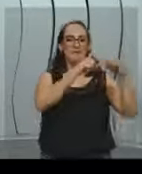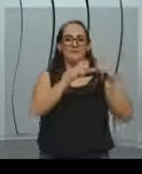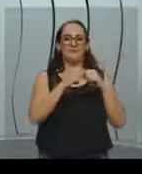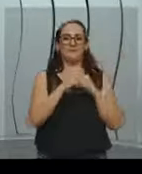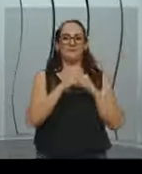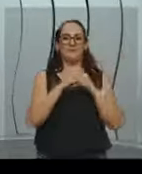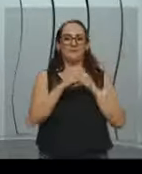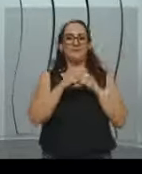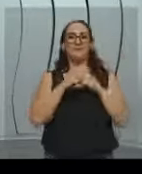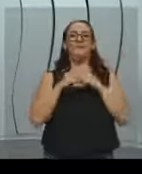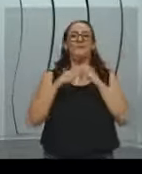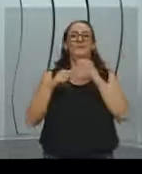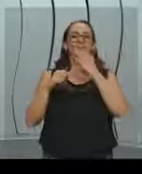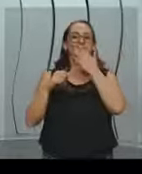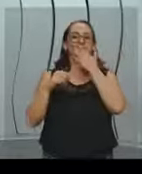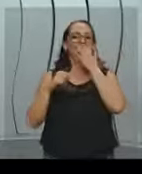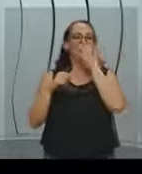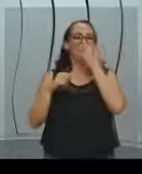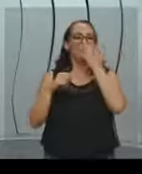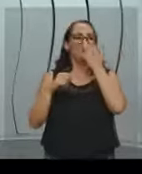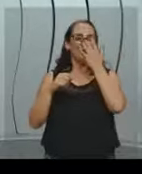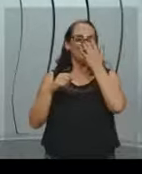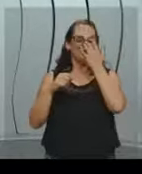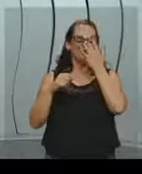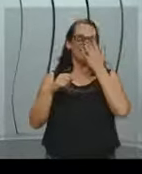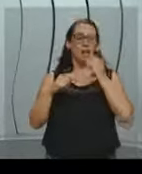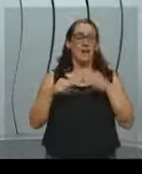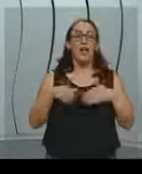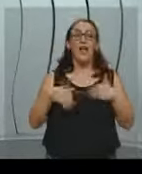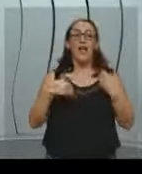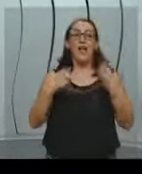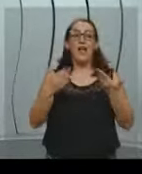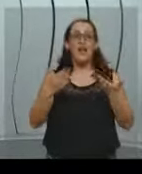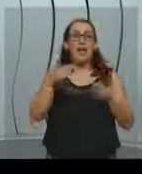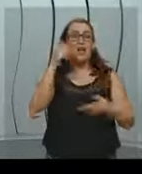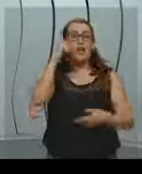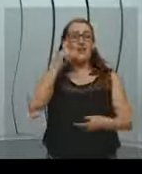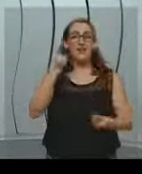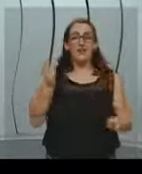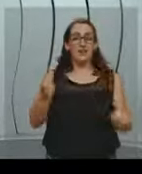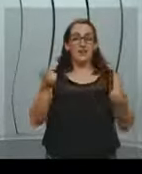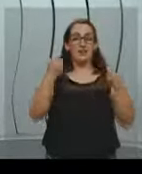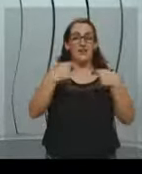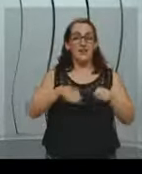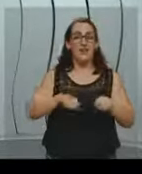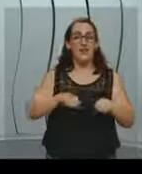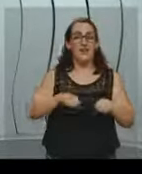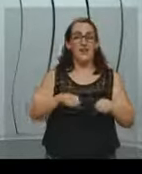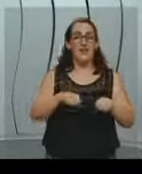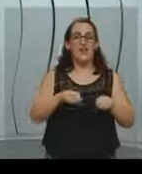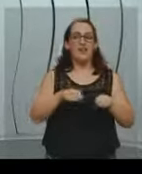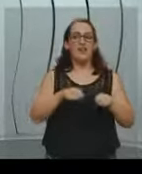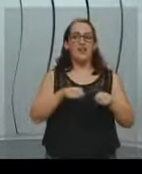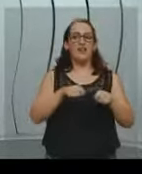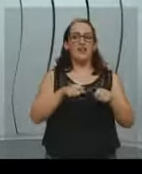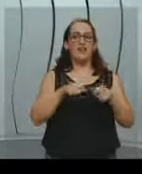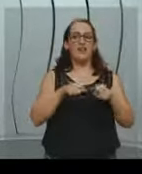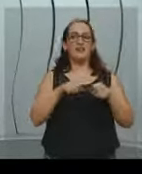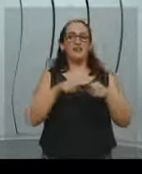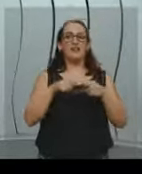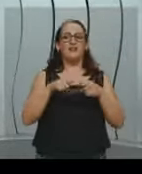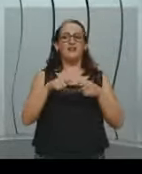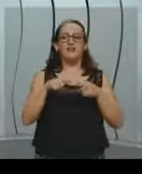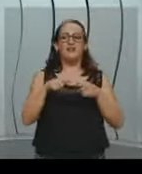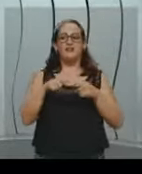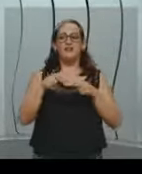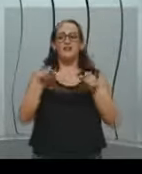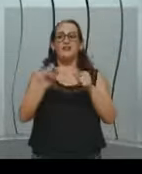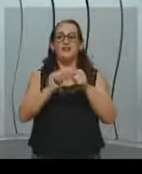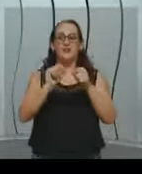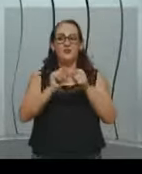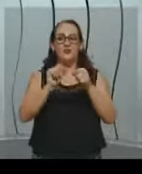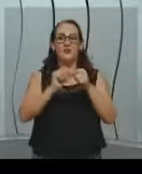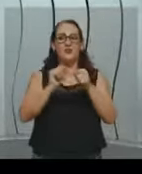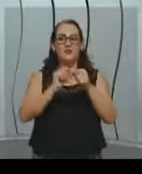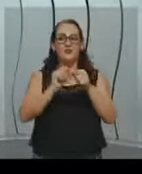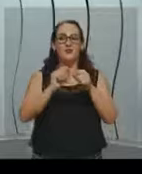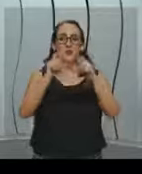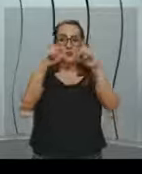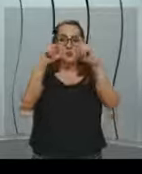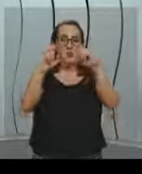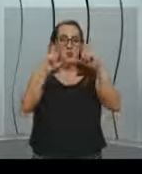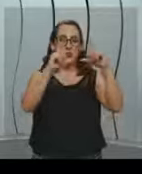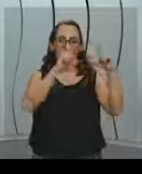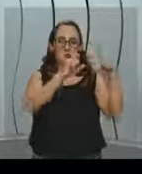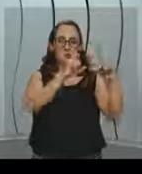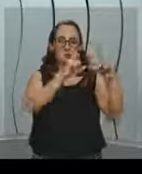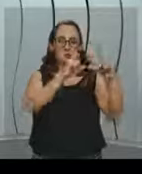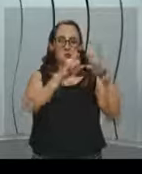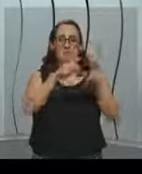e assim eles conseguem fazer o registro real do movimento das patas do